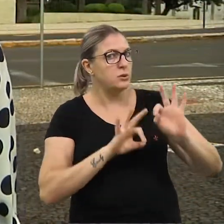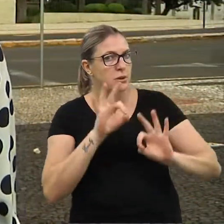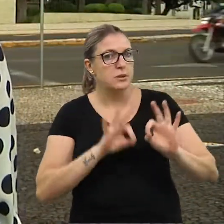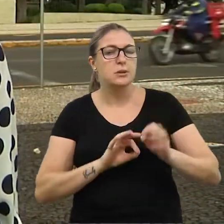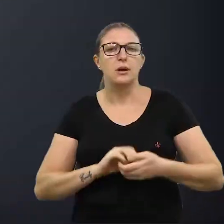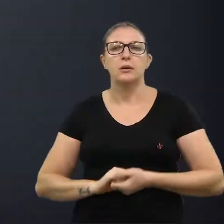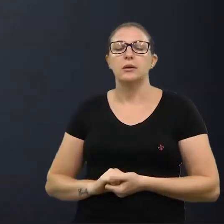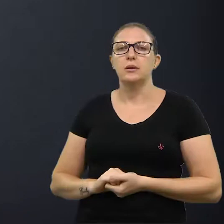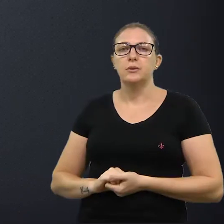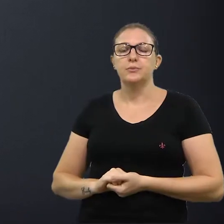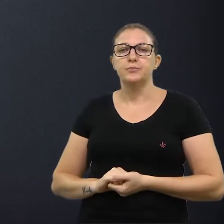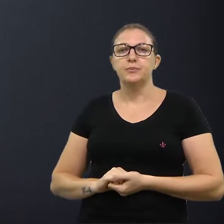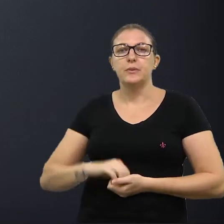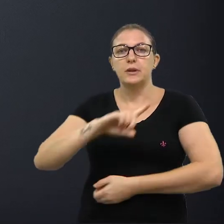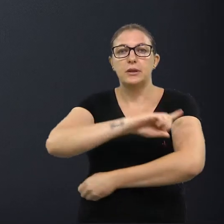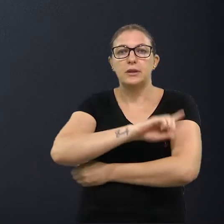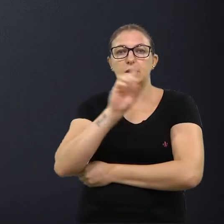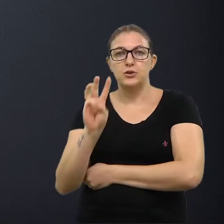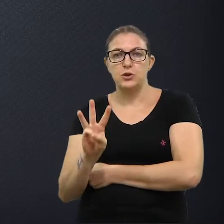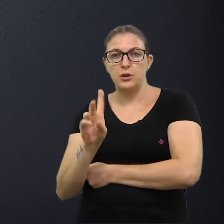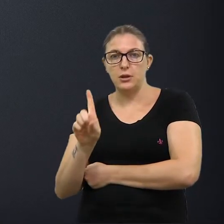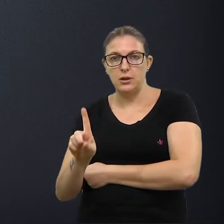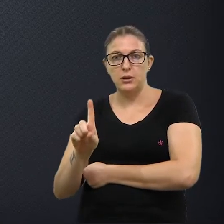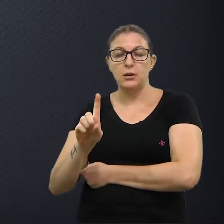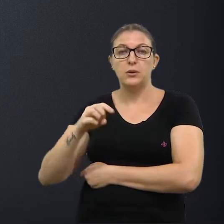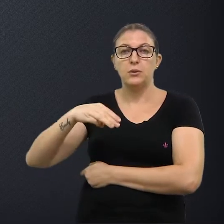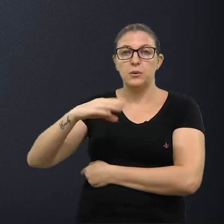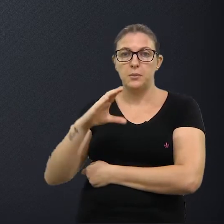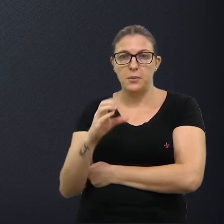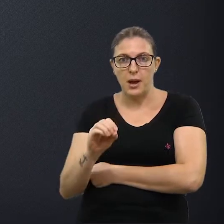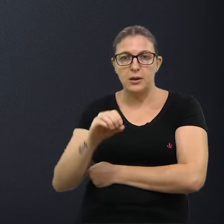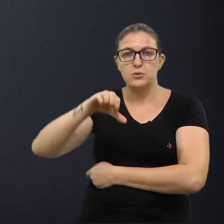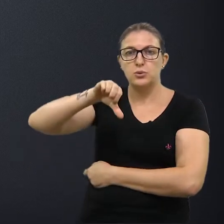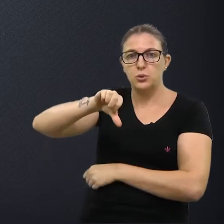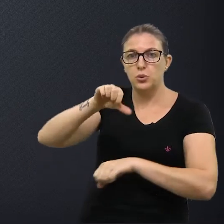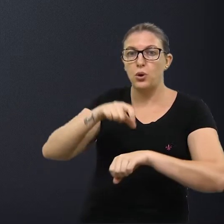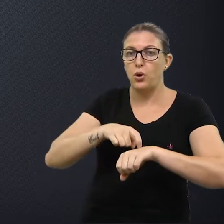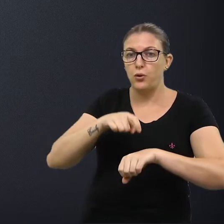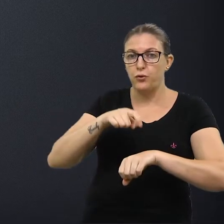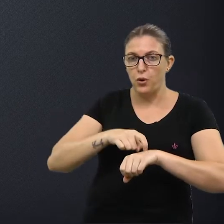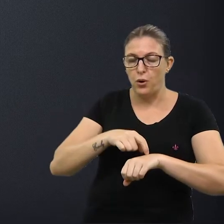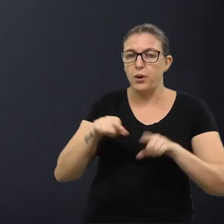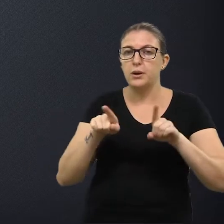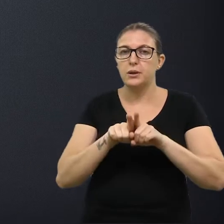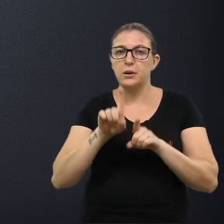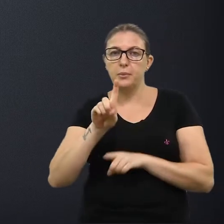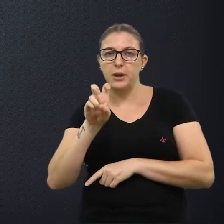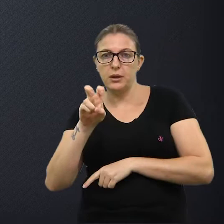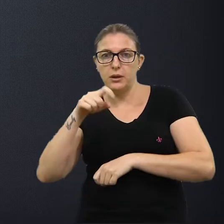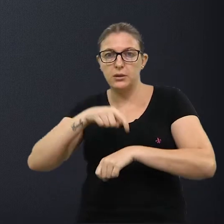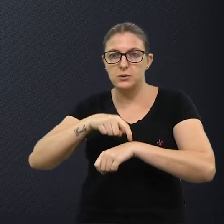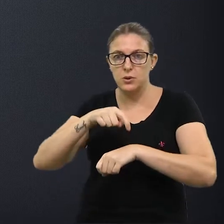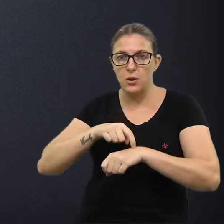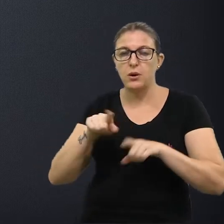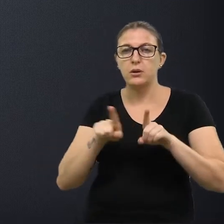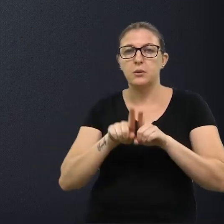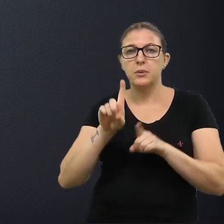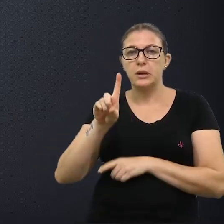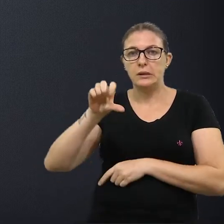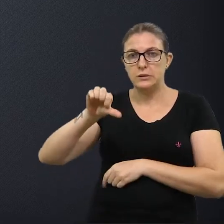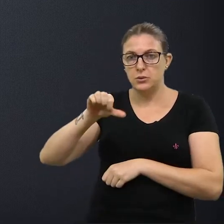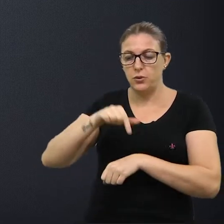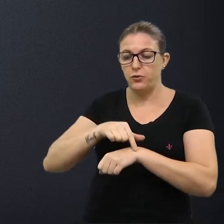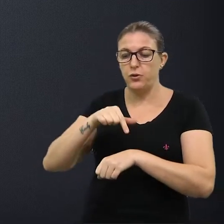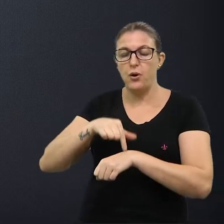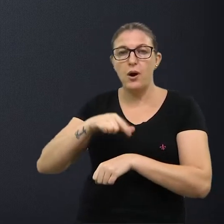programação. Já agora no dia 31 do 3, às 9 horas, às 15 e às